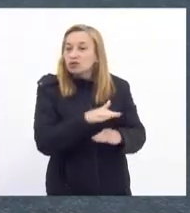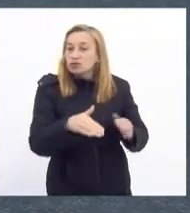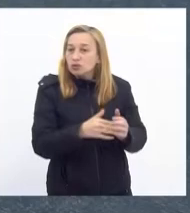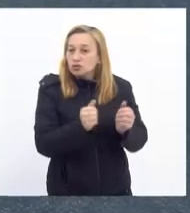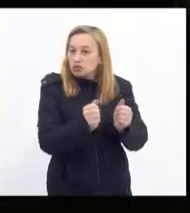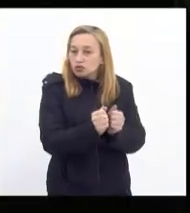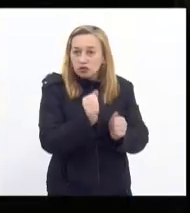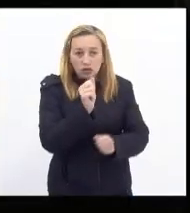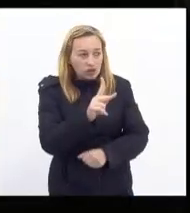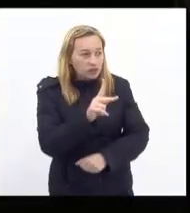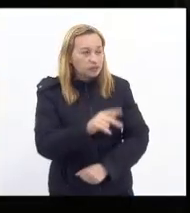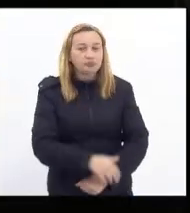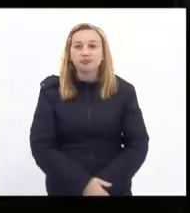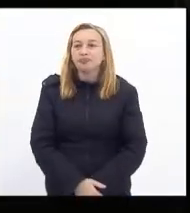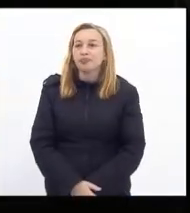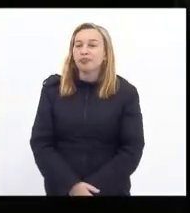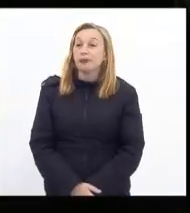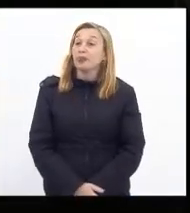membros, está bom?